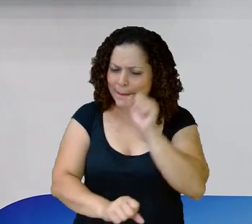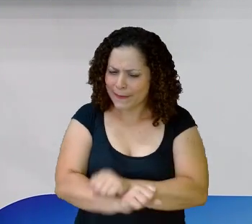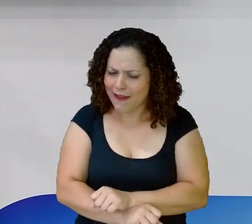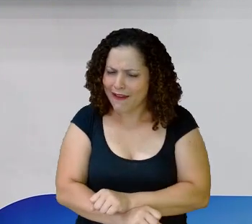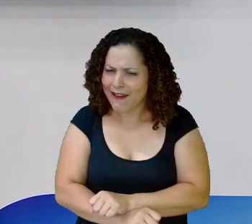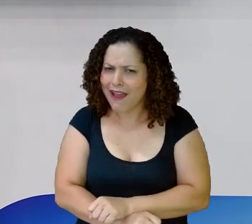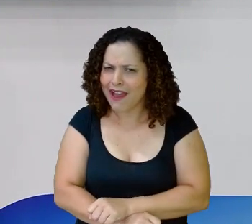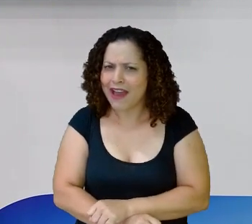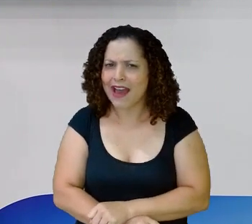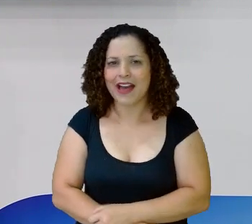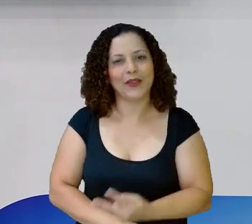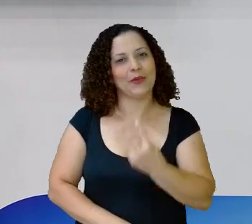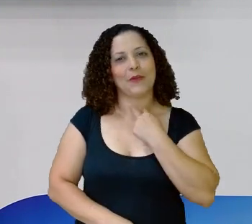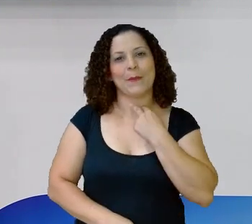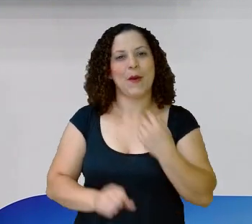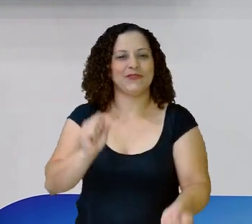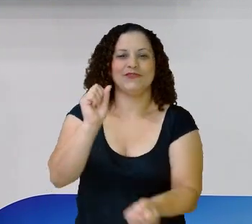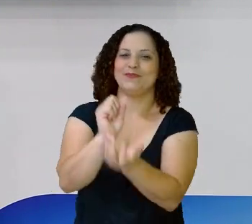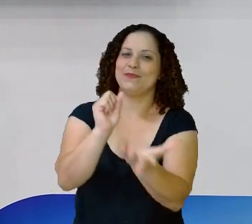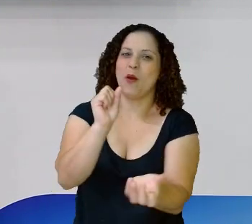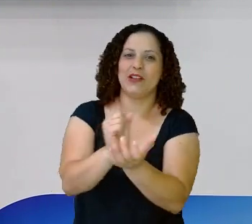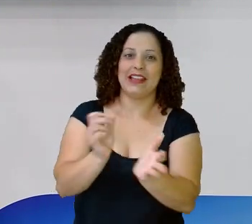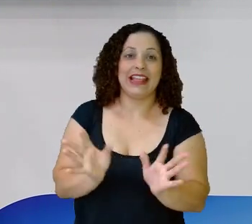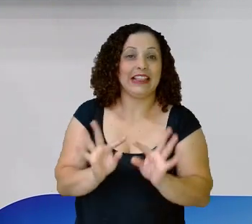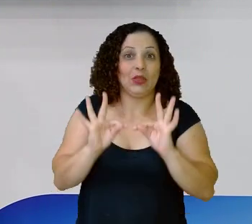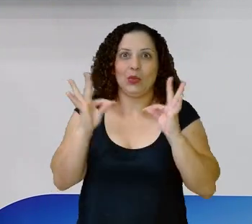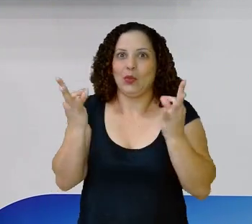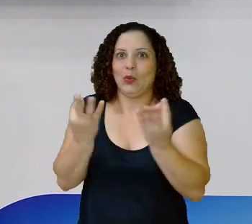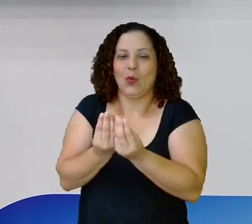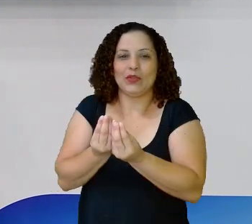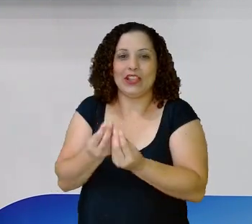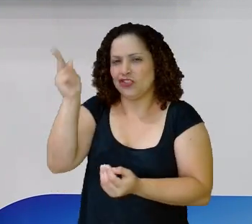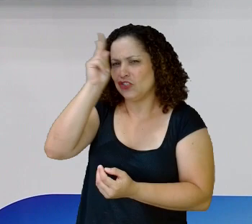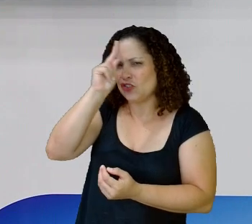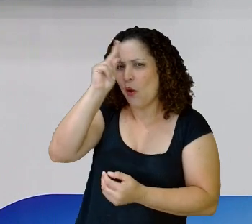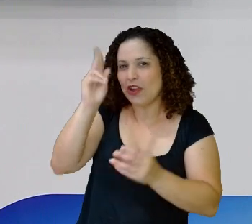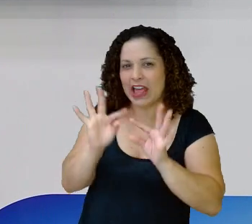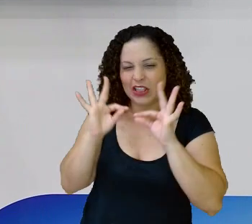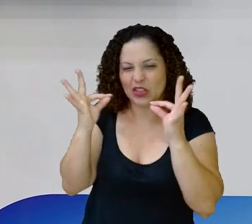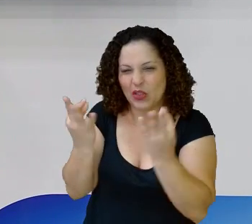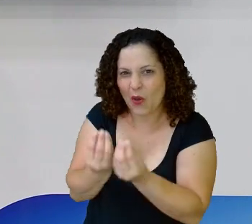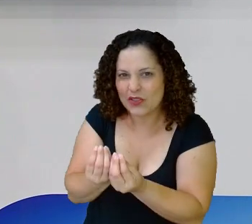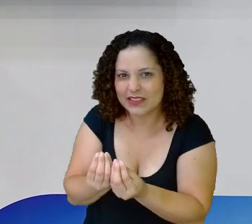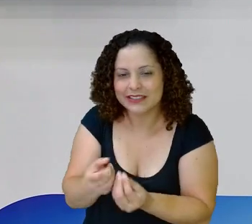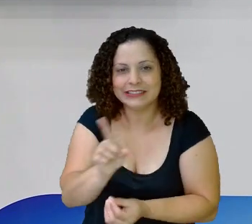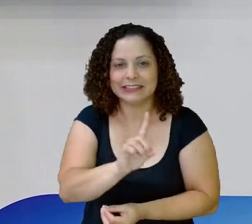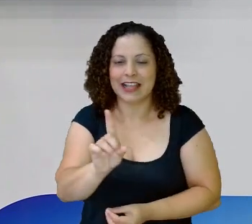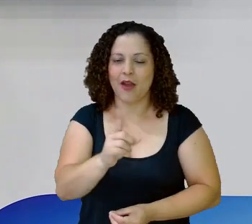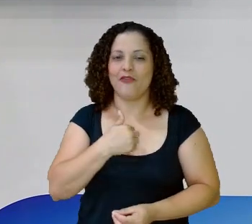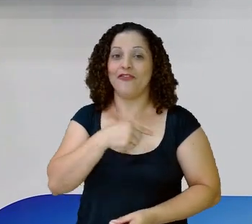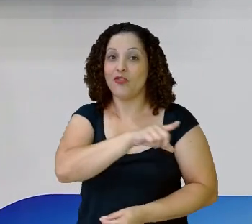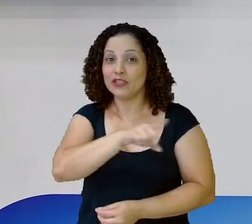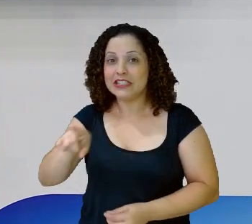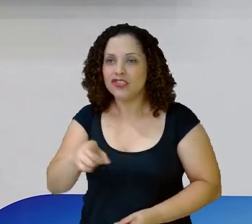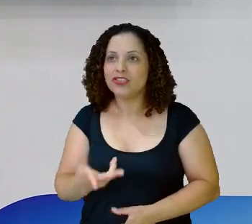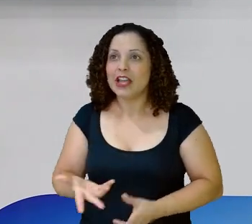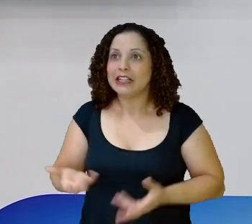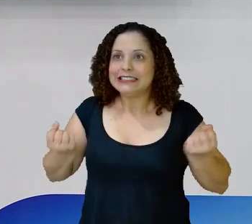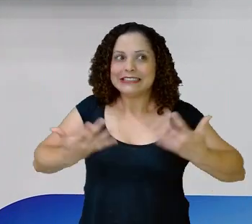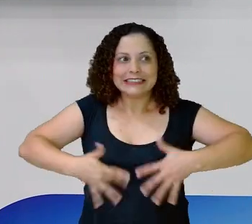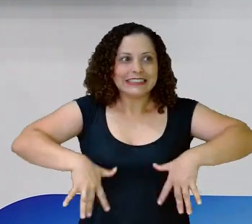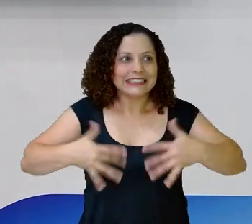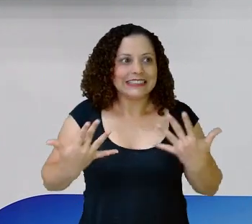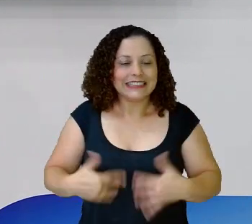posso dar o spoiler do restante da história Sabe por quê? Porque eu vou deixar vocês aí com gostinho